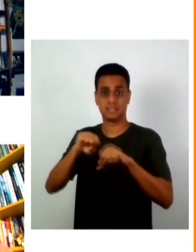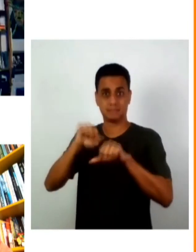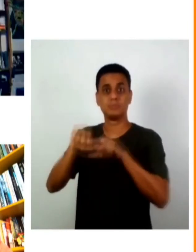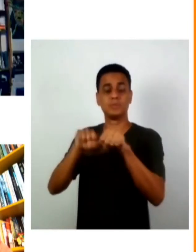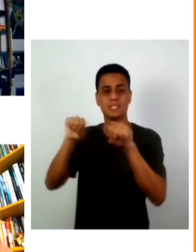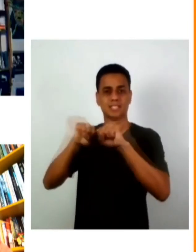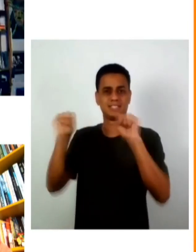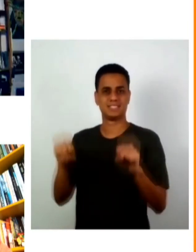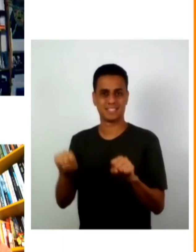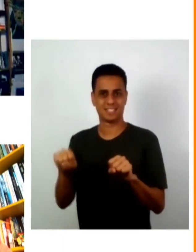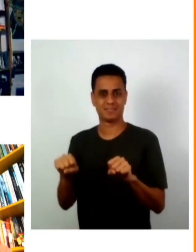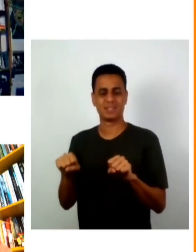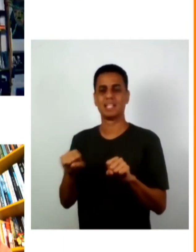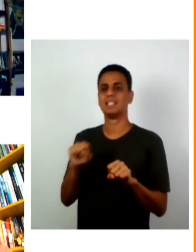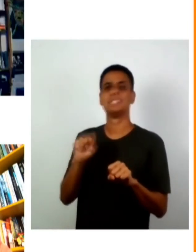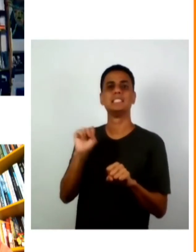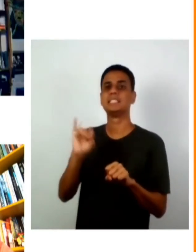o sistema